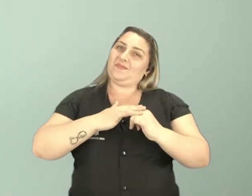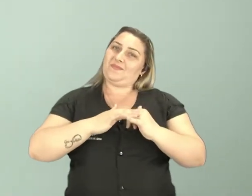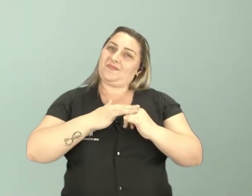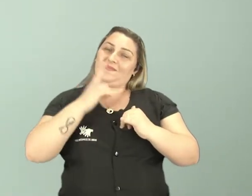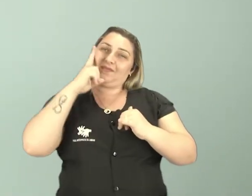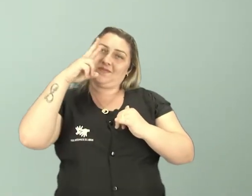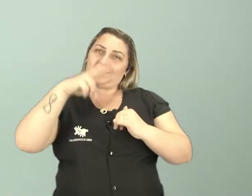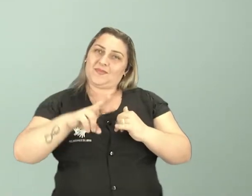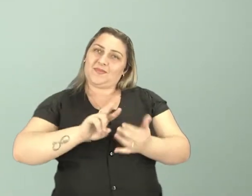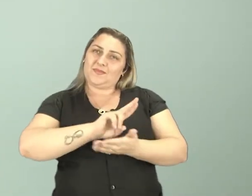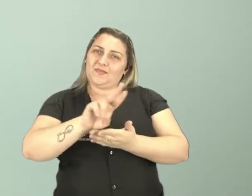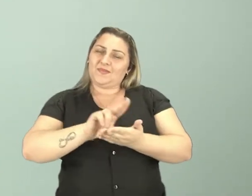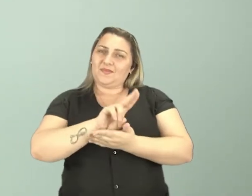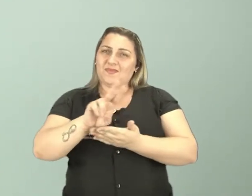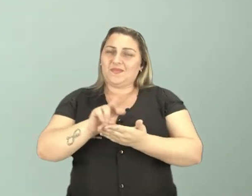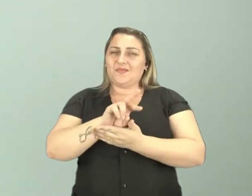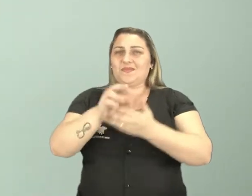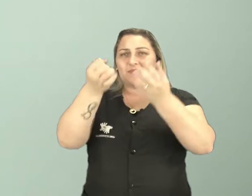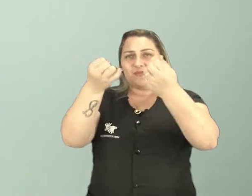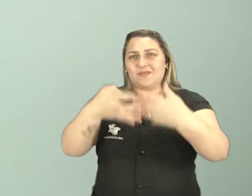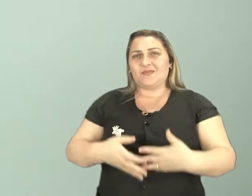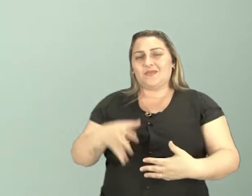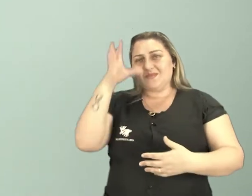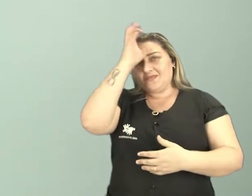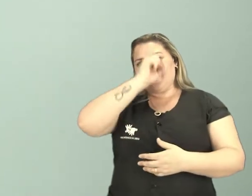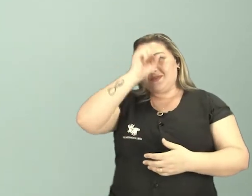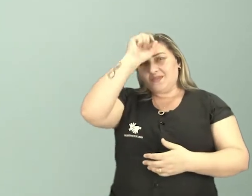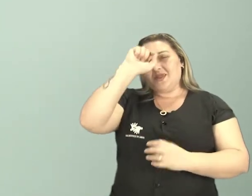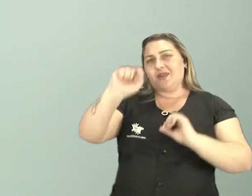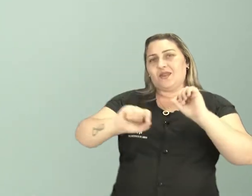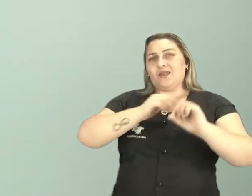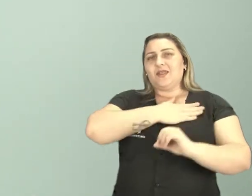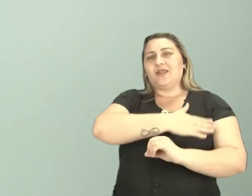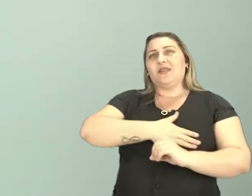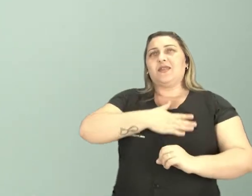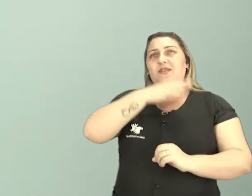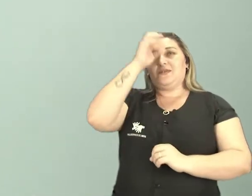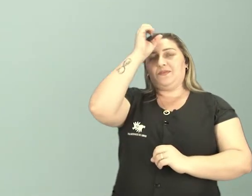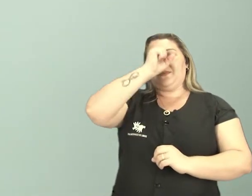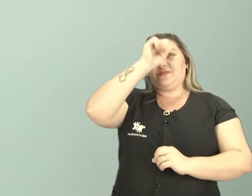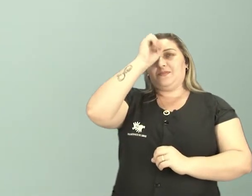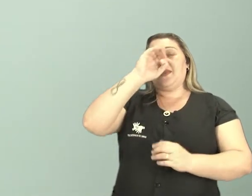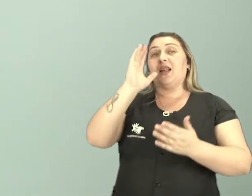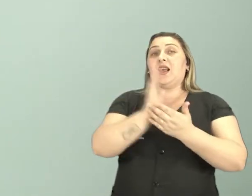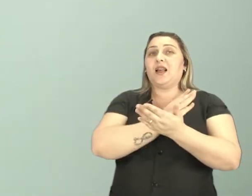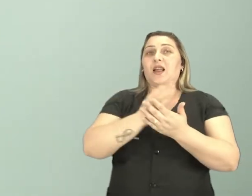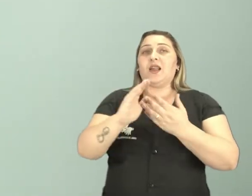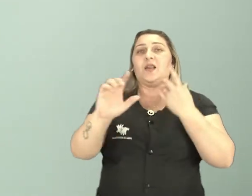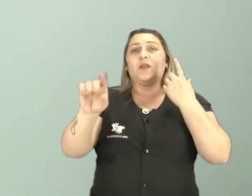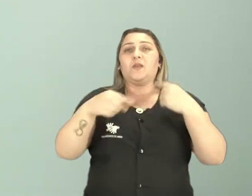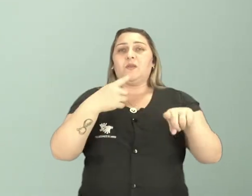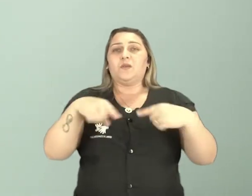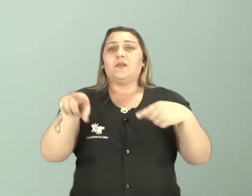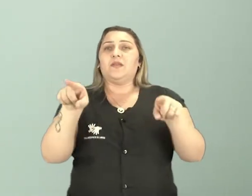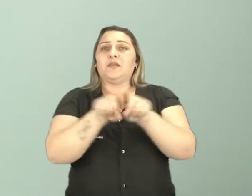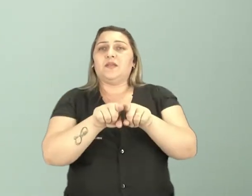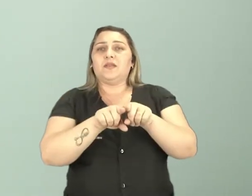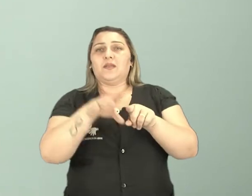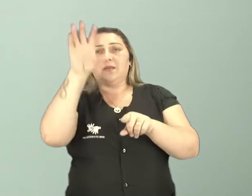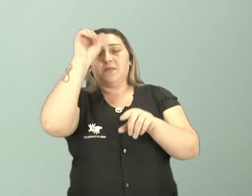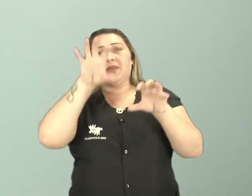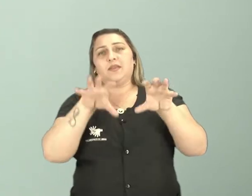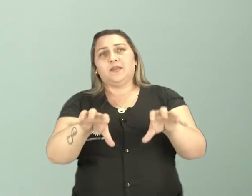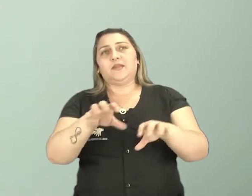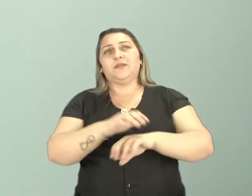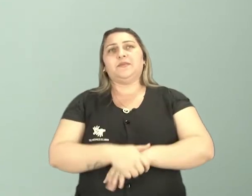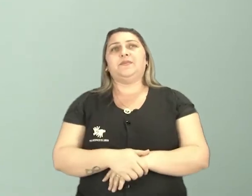nós vemos diversos tutoriais e aprendemos aquilo que nós gostaríamos de aprender. Alguns músicos aprendem também dessa forma.